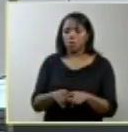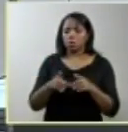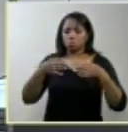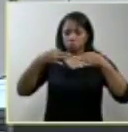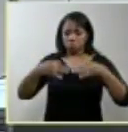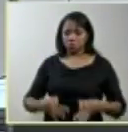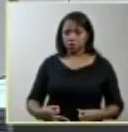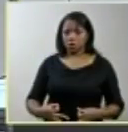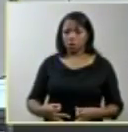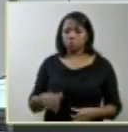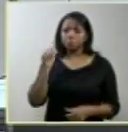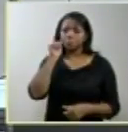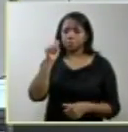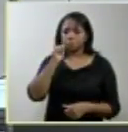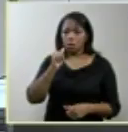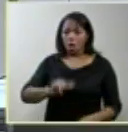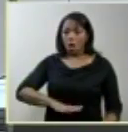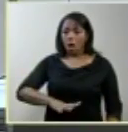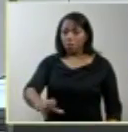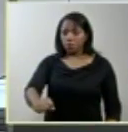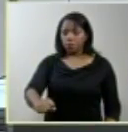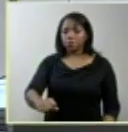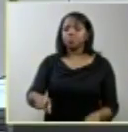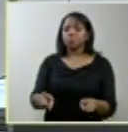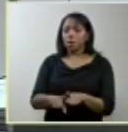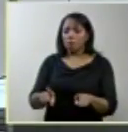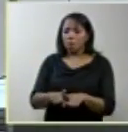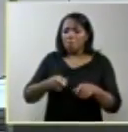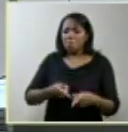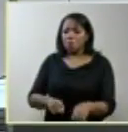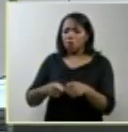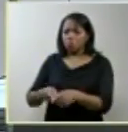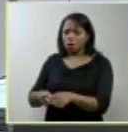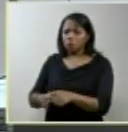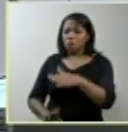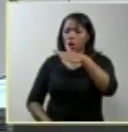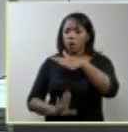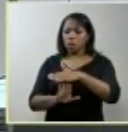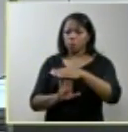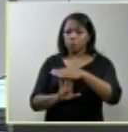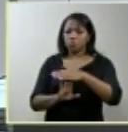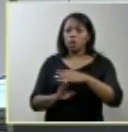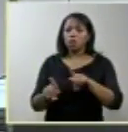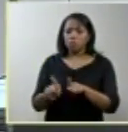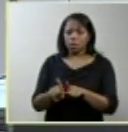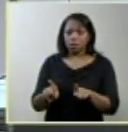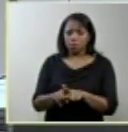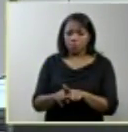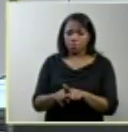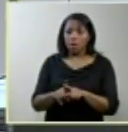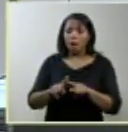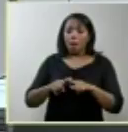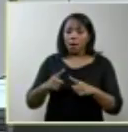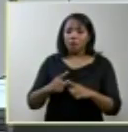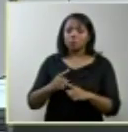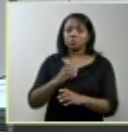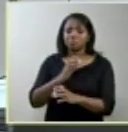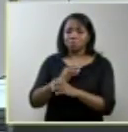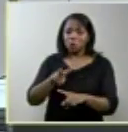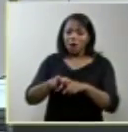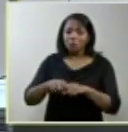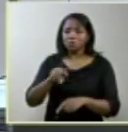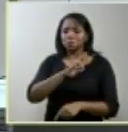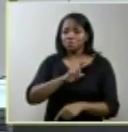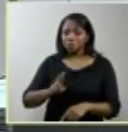o aborto provoca os limites de nossa razão pública pondo em xeque as fronteiras entre as religiões